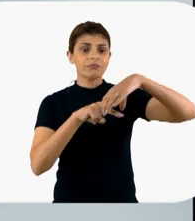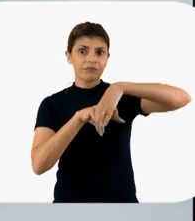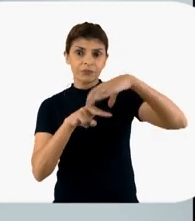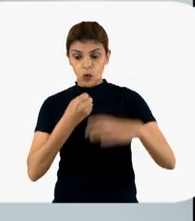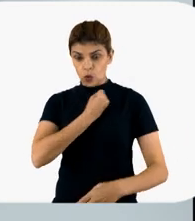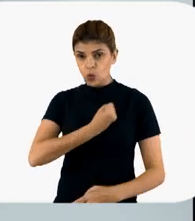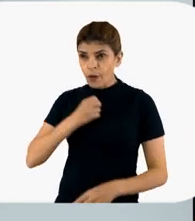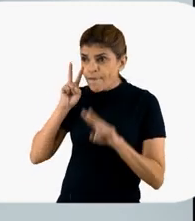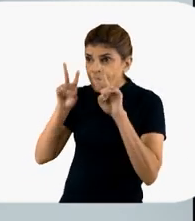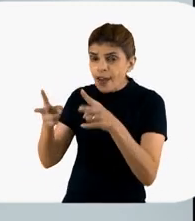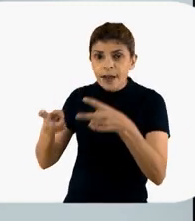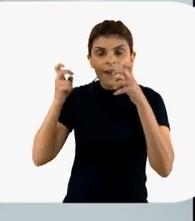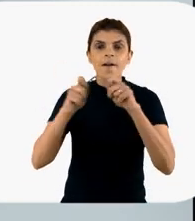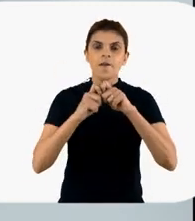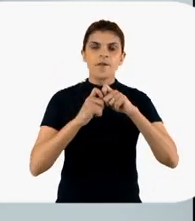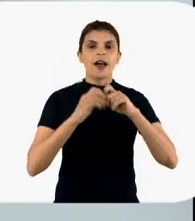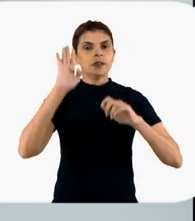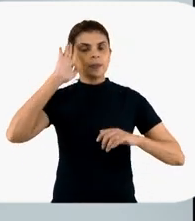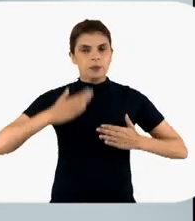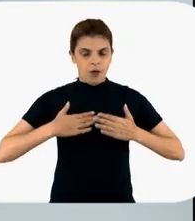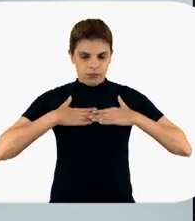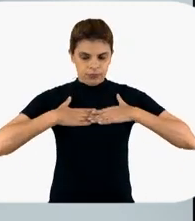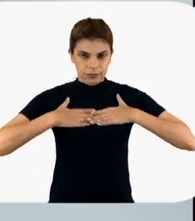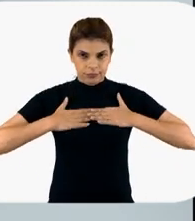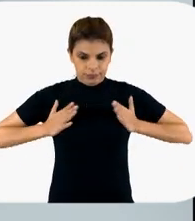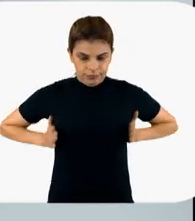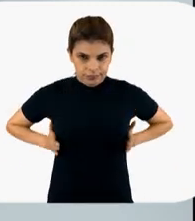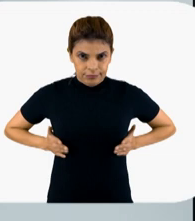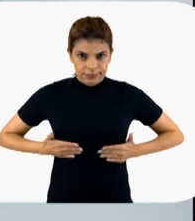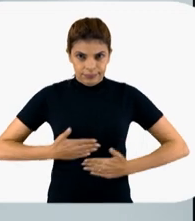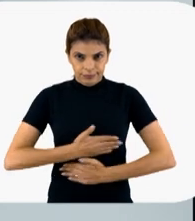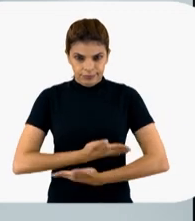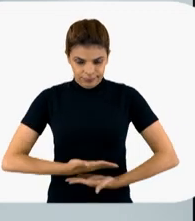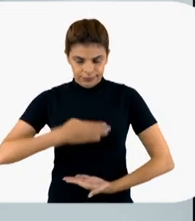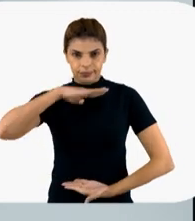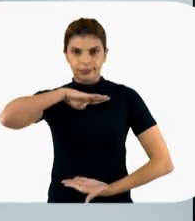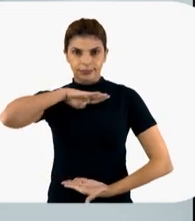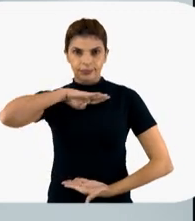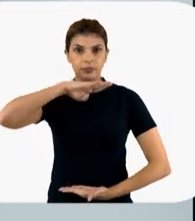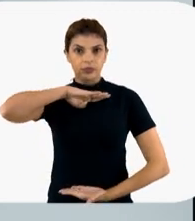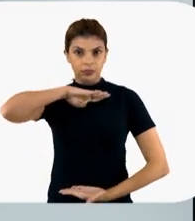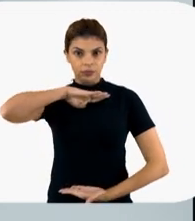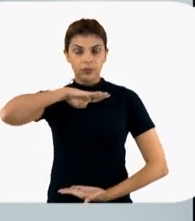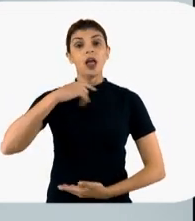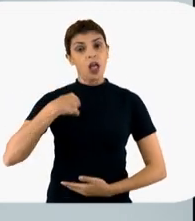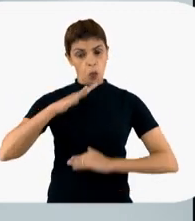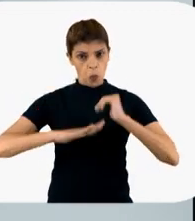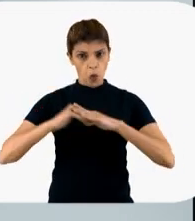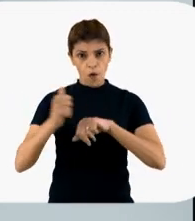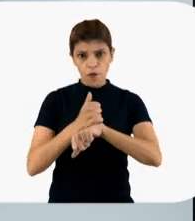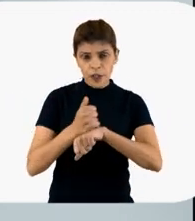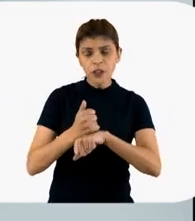ver isso. Então, a gente faz em todo o tórax e consegue ver com uma certa facilidade. Não é muito difícil, eu não me tornei